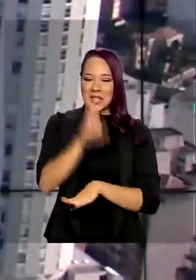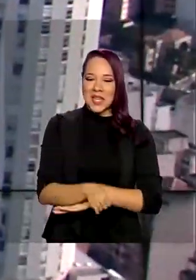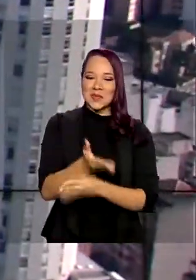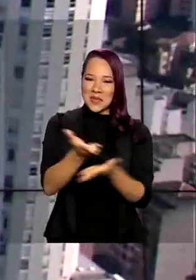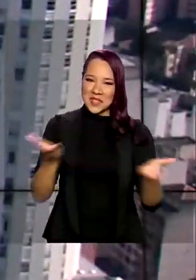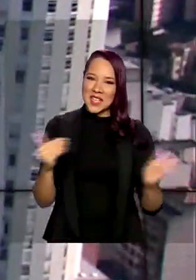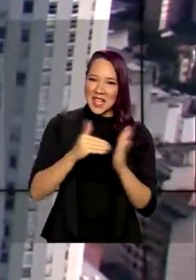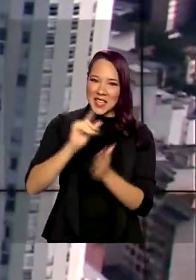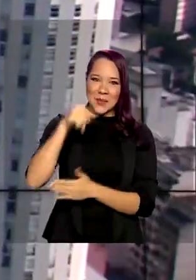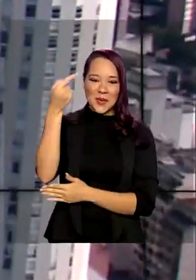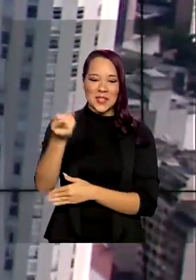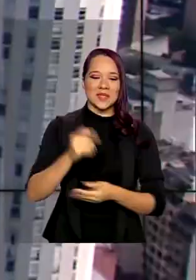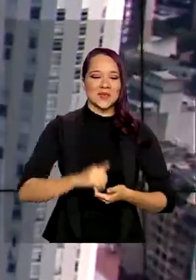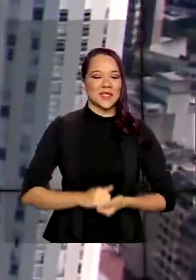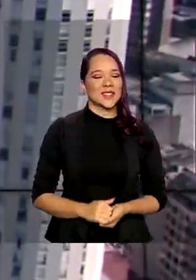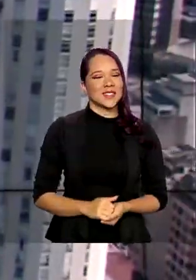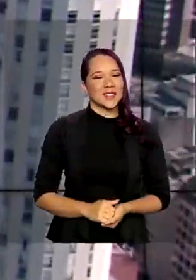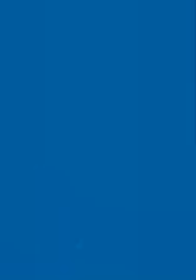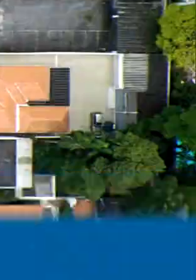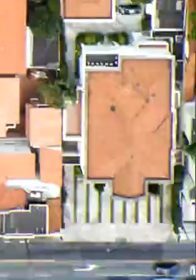tarde para você e até a próxima.